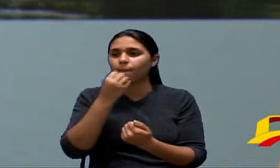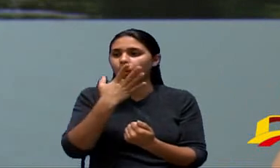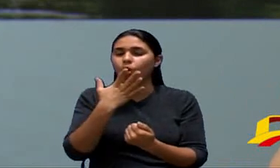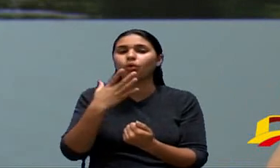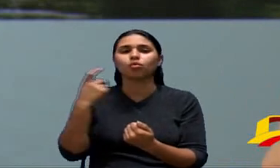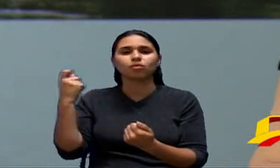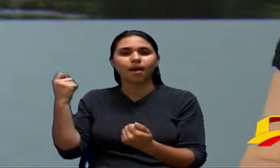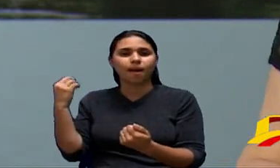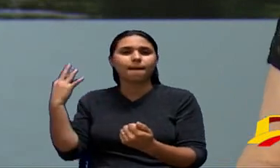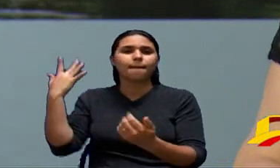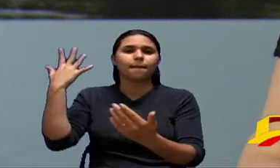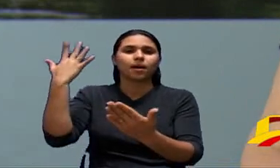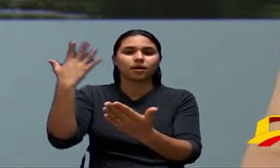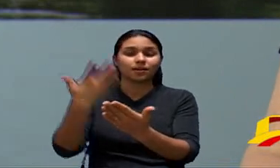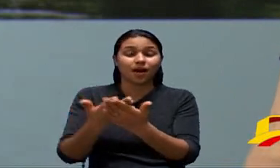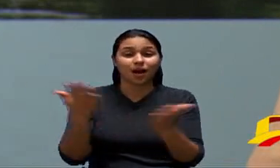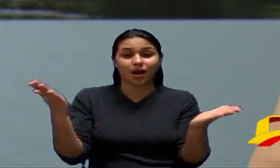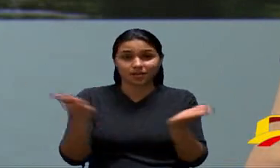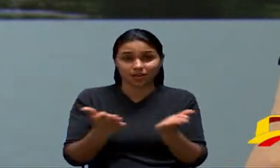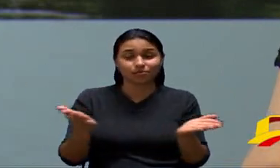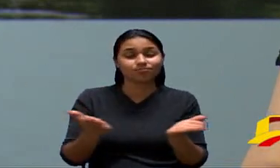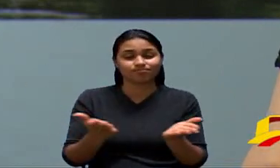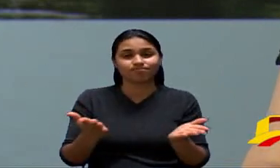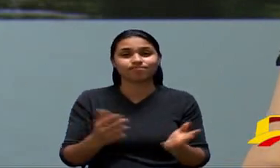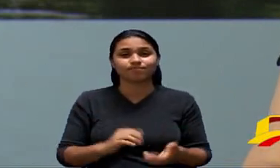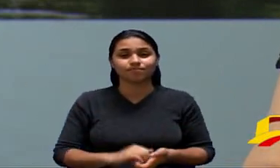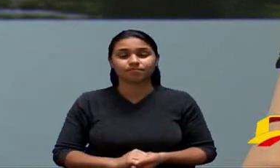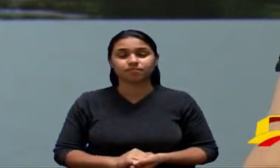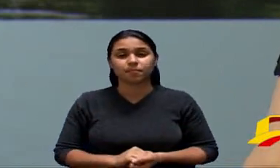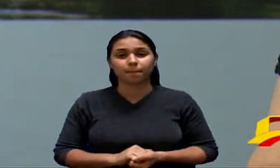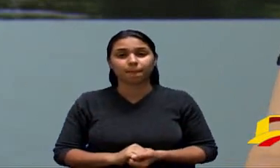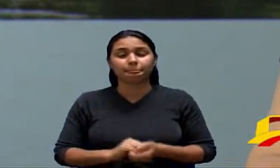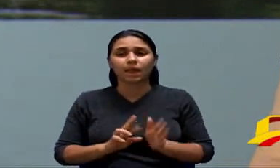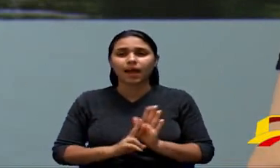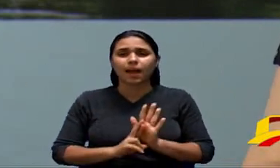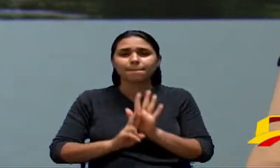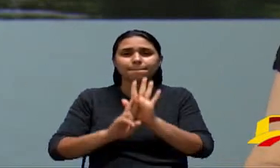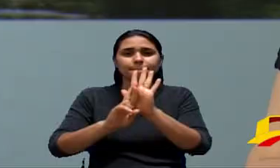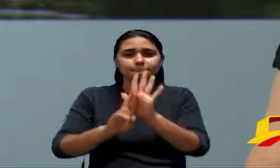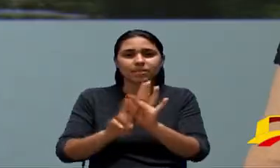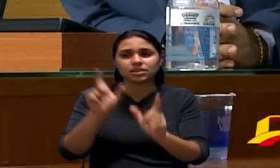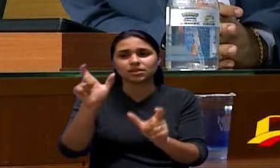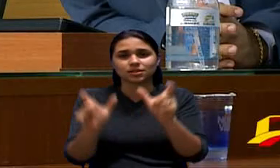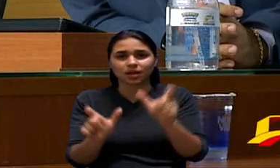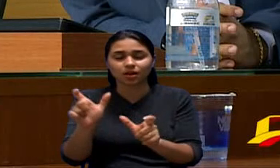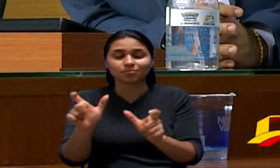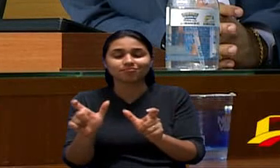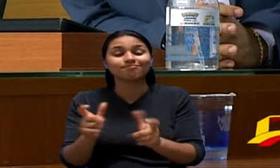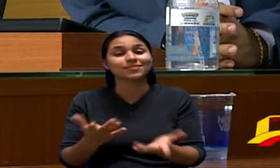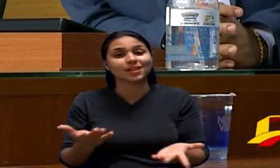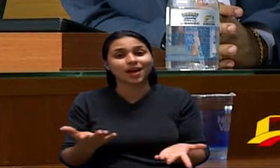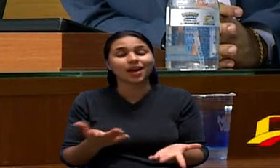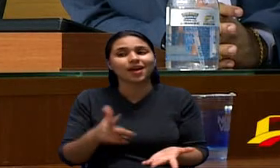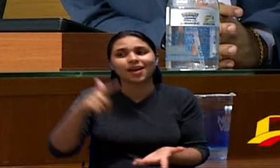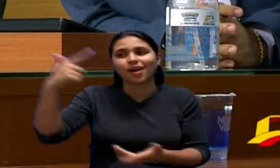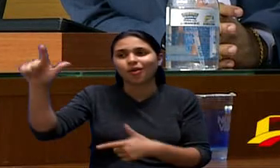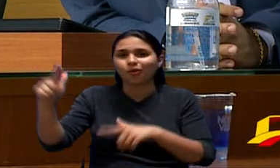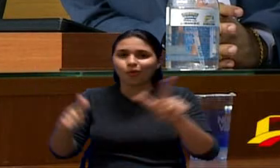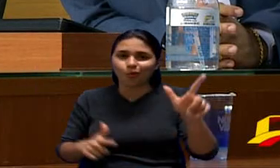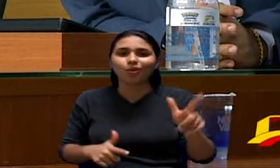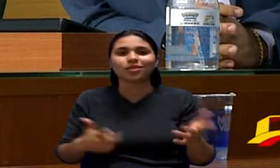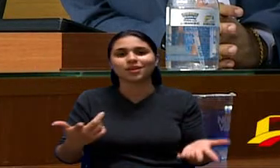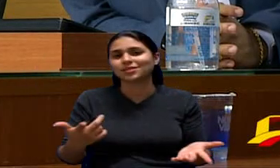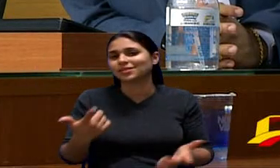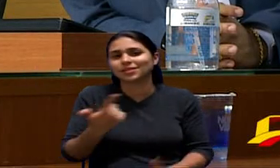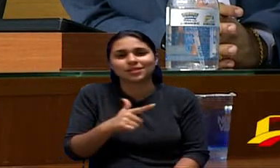até sindicato às vezes de uma maior representatividade que não tem benefícios como nós temos que é a cesta